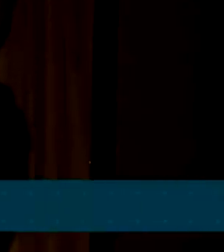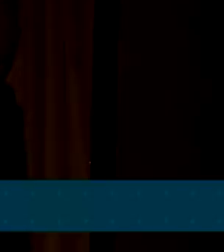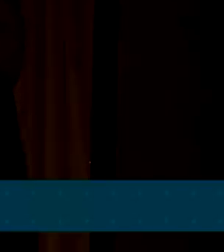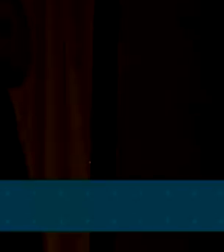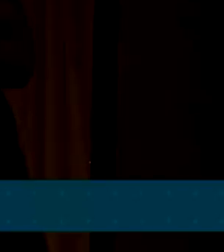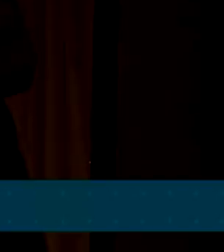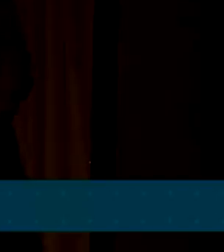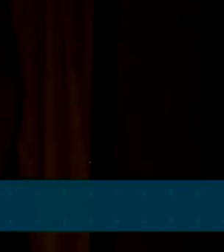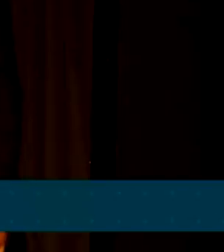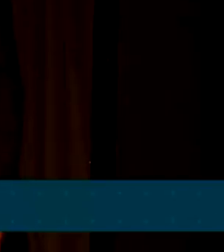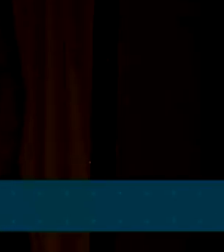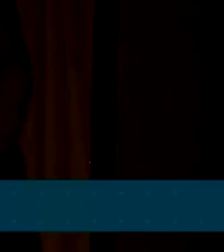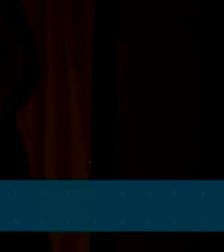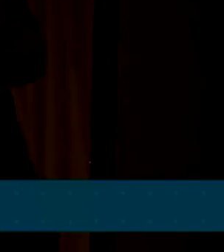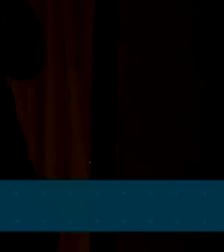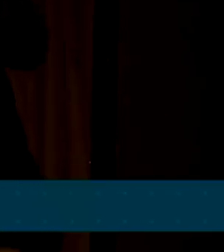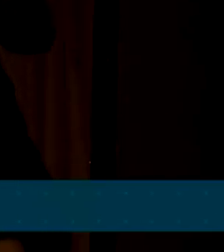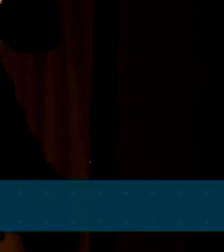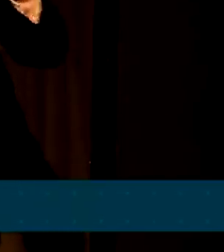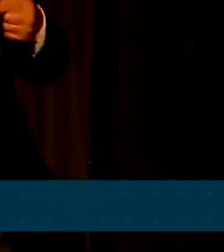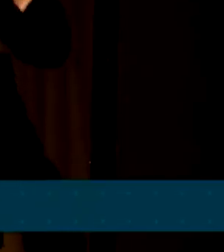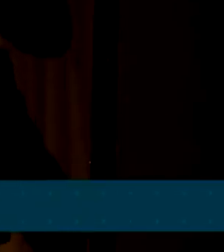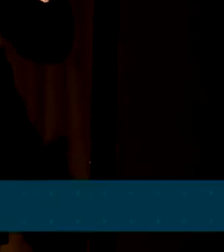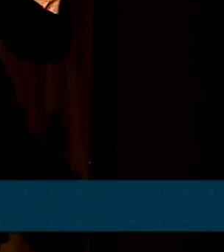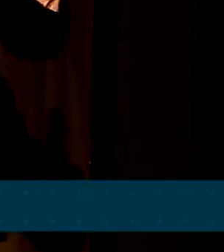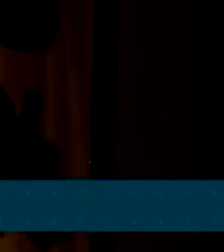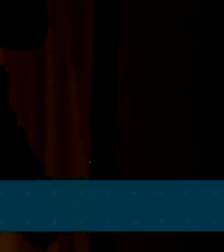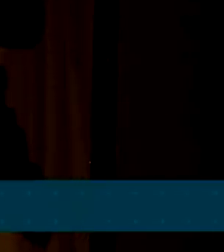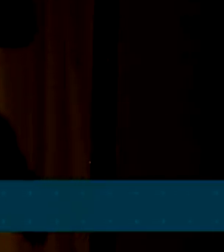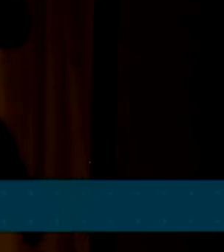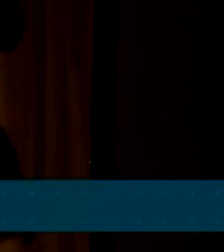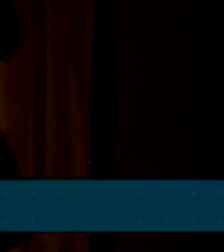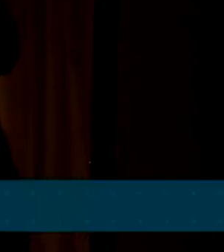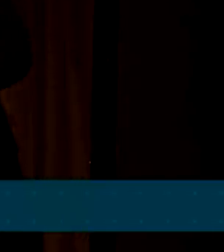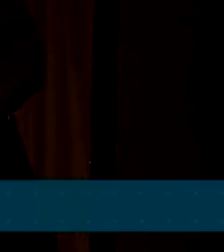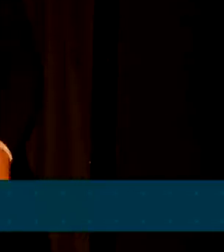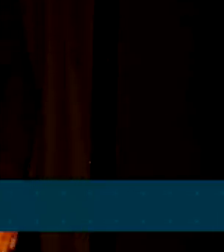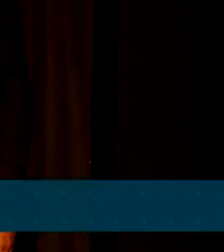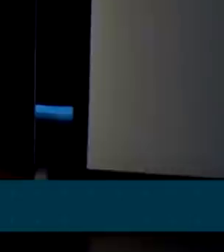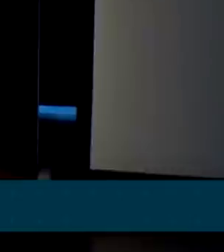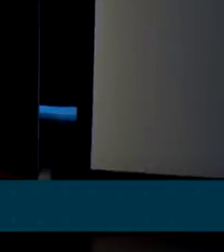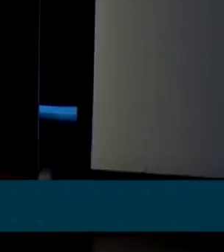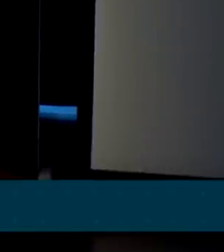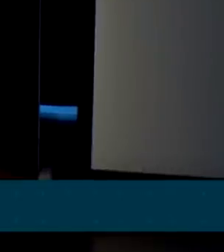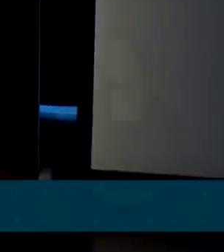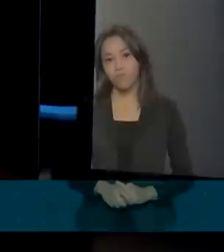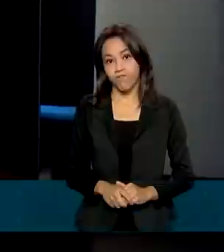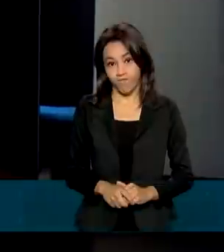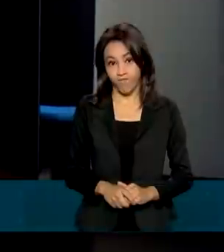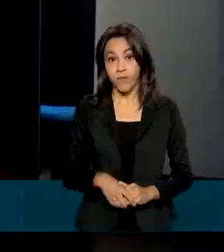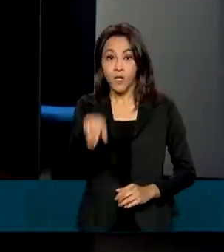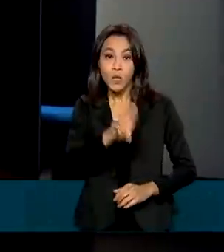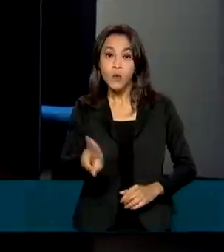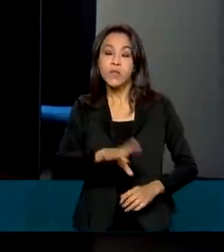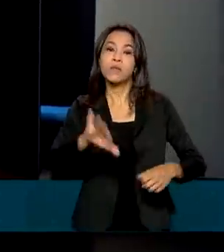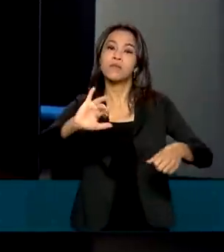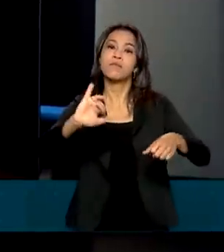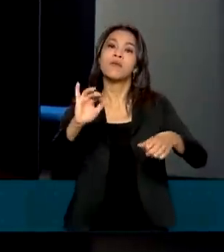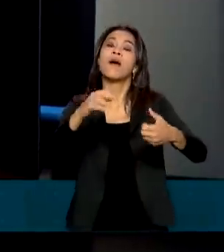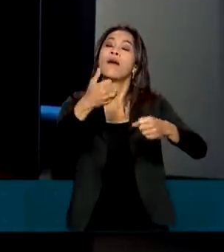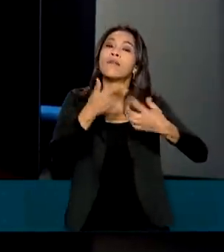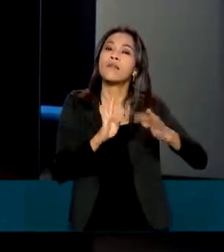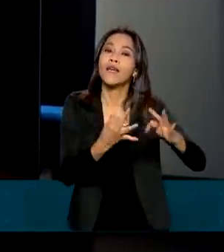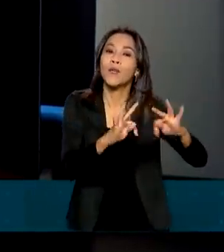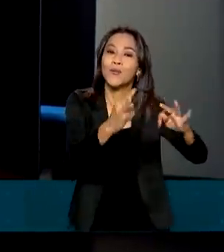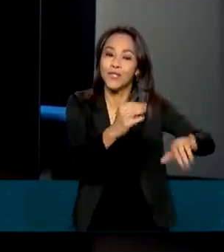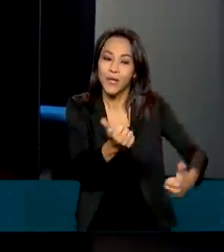habilitados como serviços de referência, totalizando 21 em nosso país. E por meio de tecnologia assistiva, o